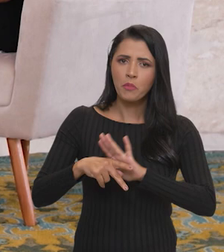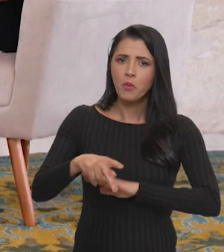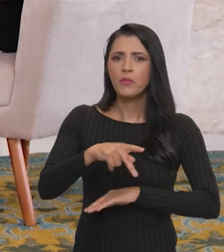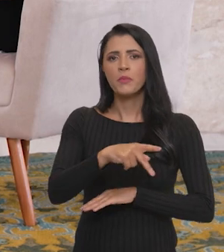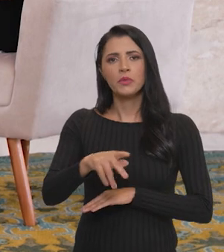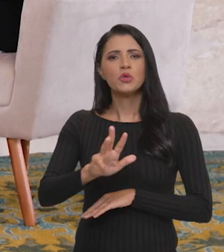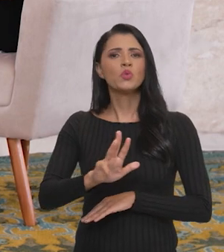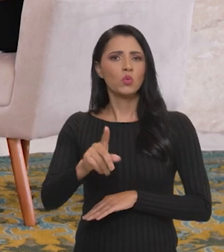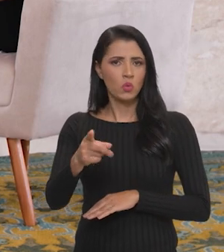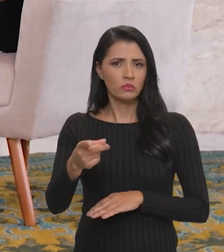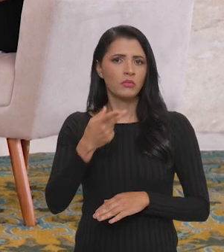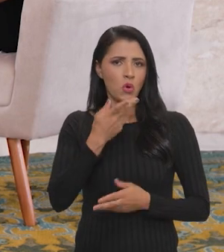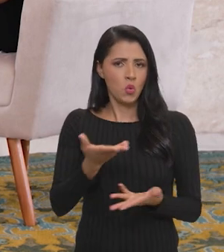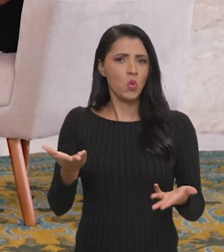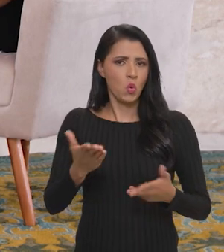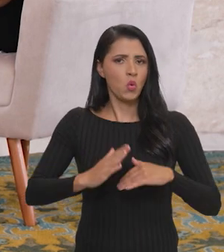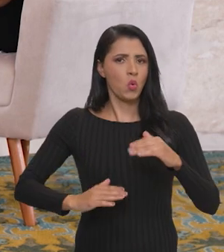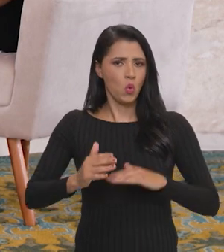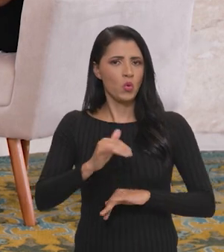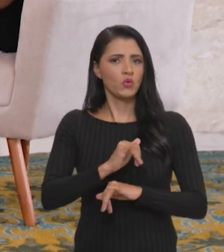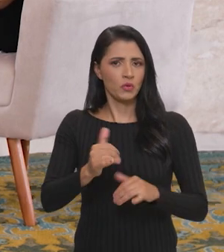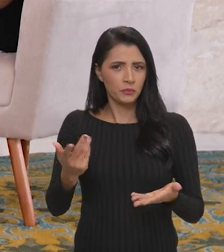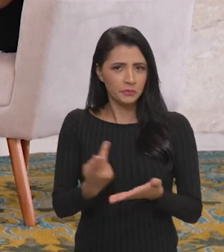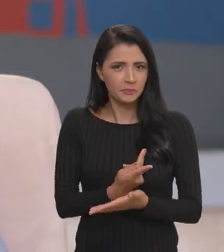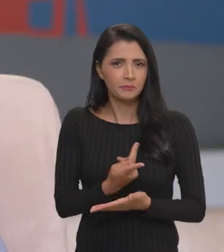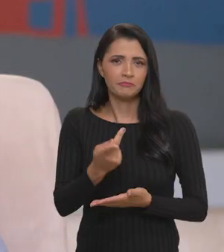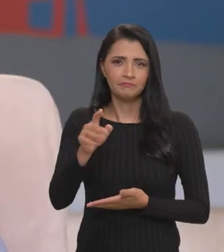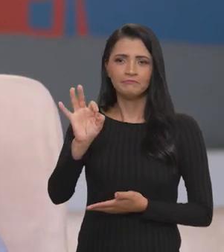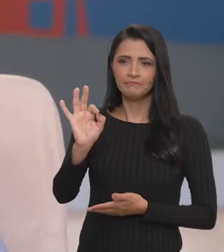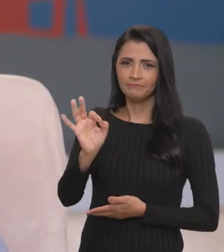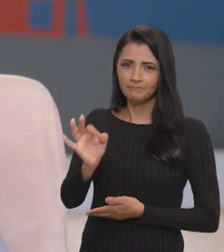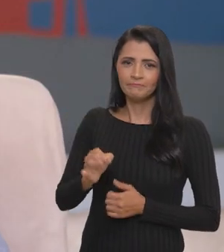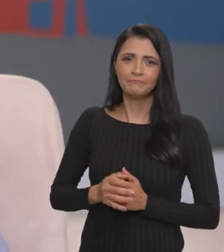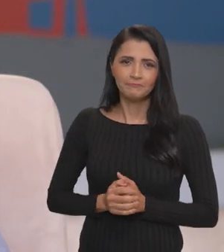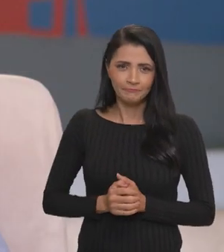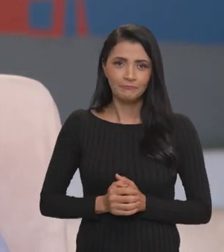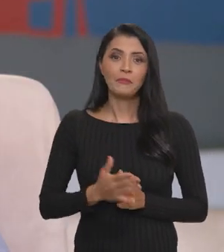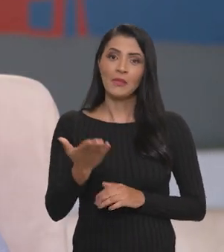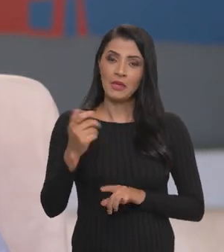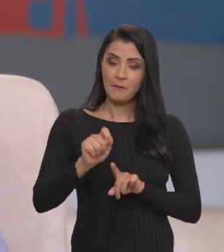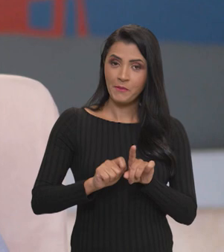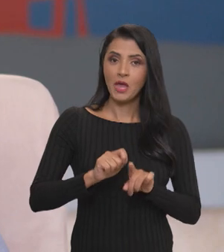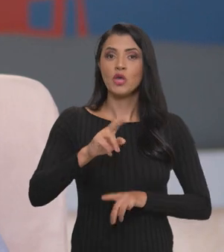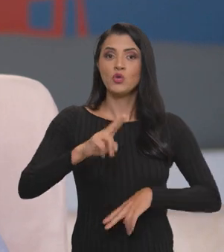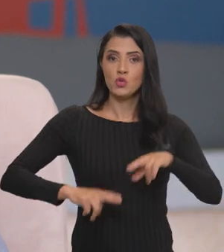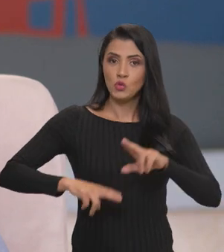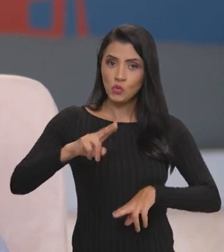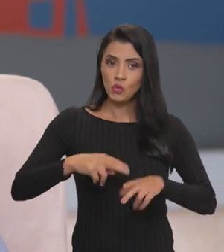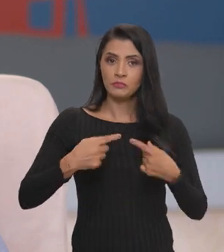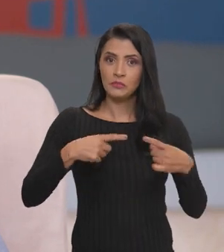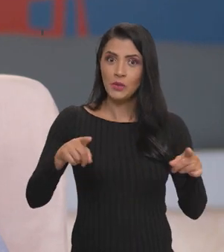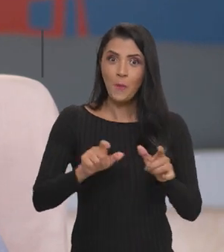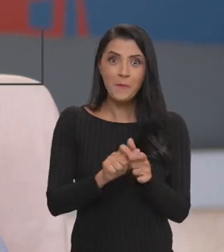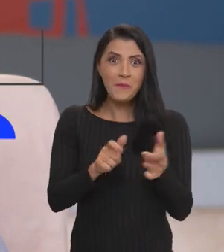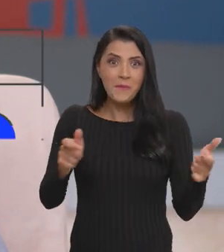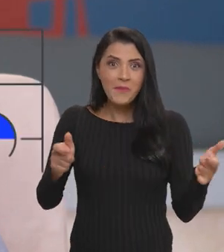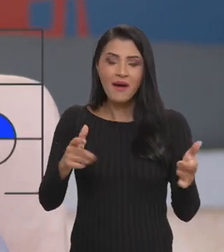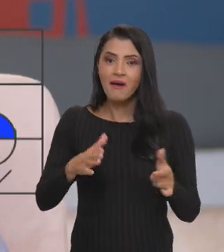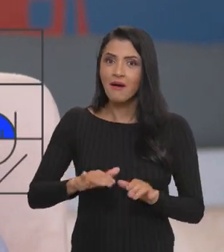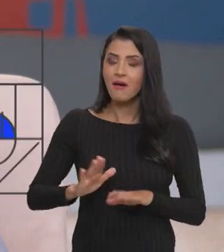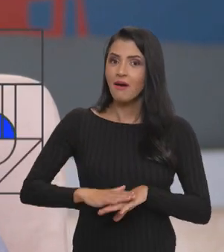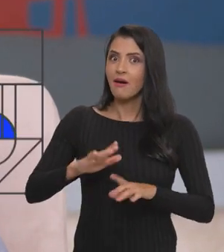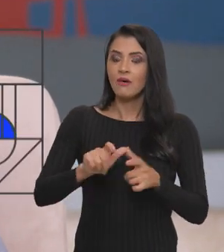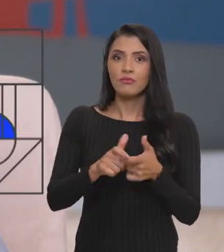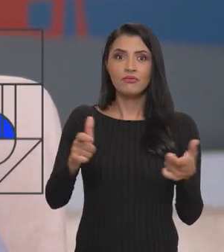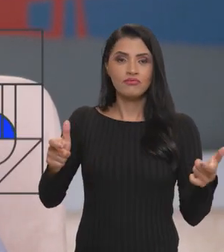anúncio do presidente Lula, que está sendo colocado em prática agora. Exatamente. Em junho nós lançamos o maior Plano Safra